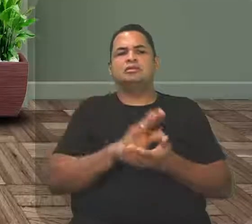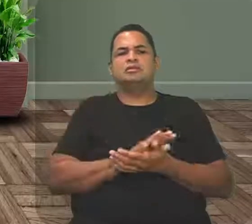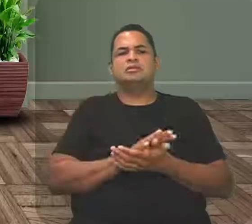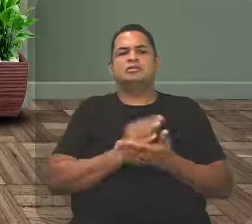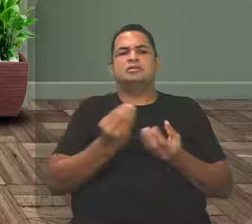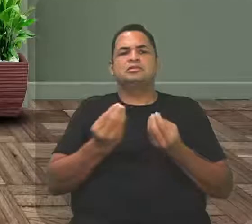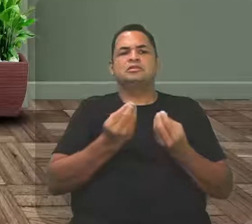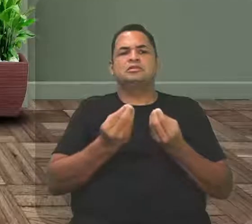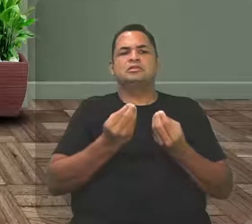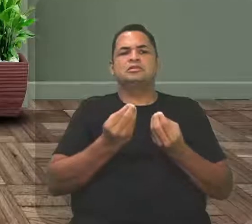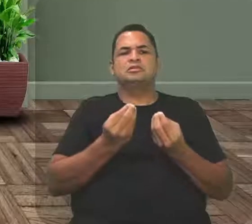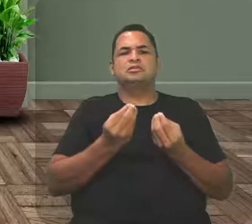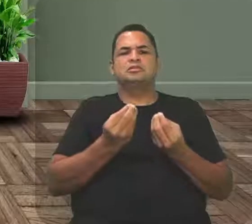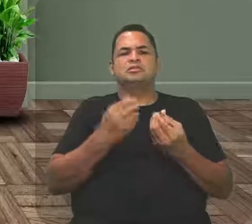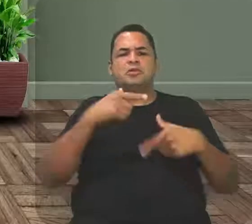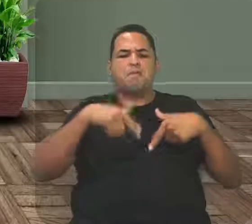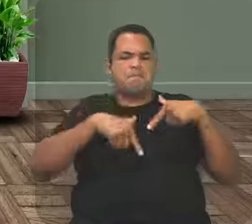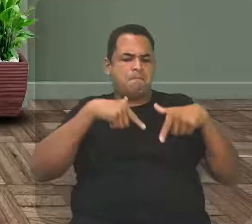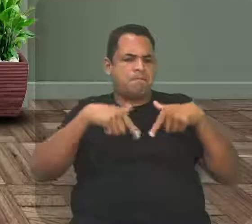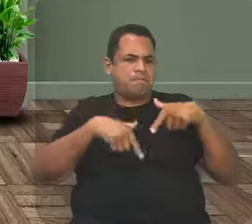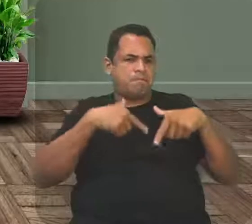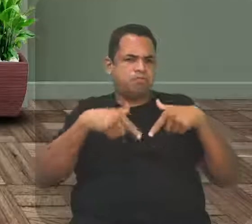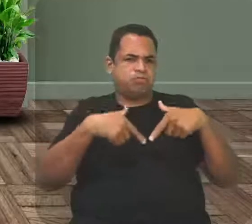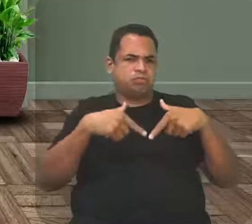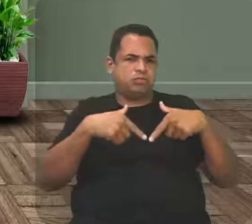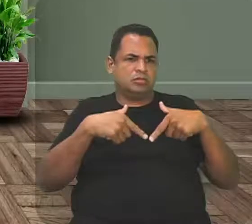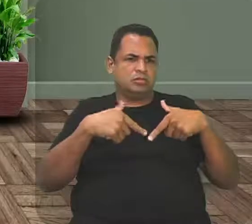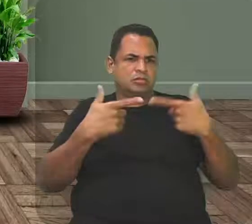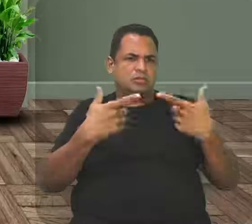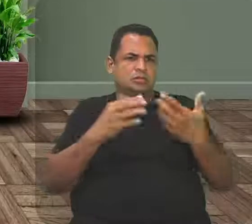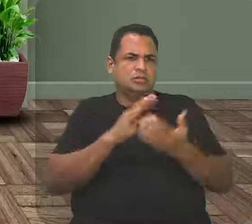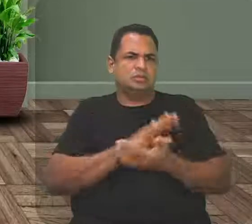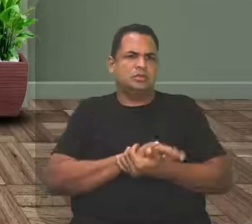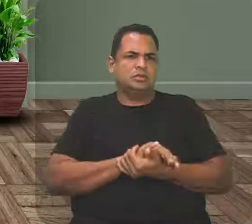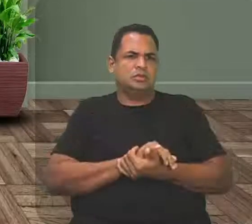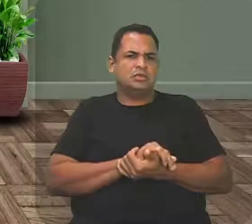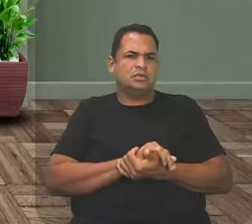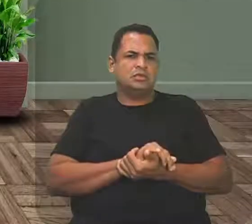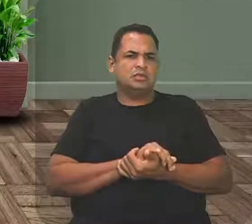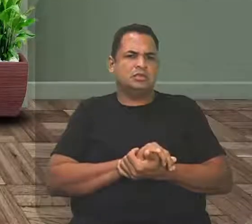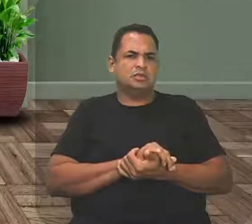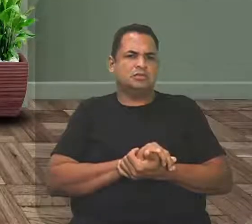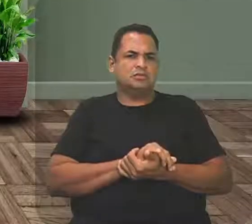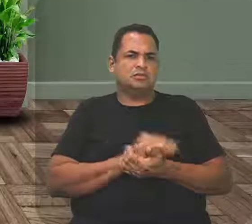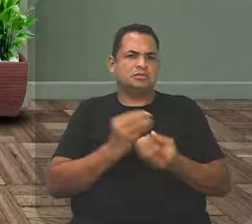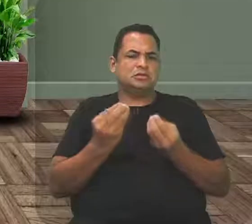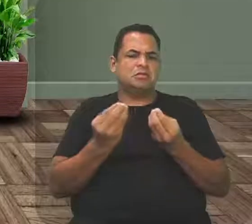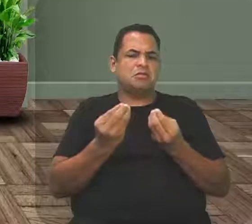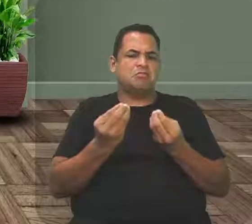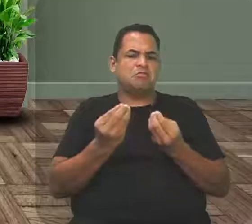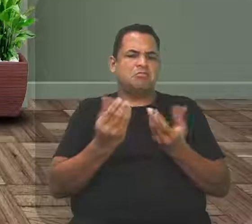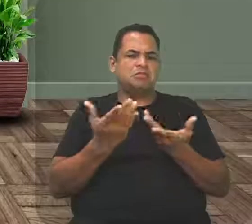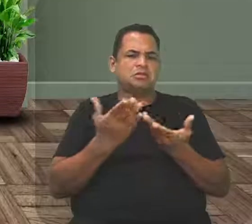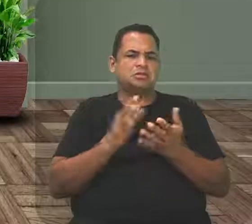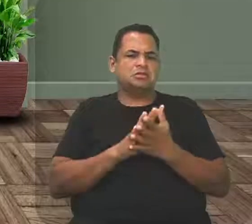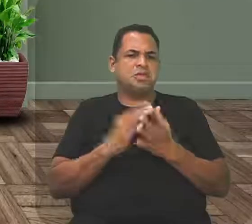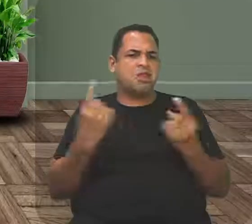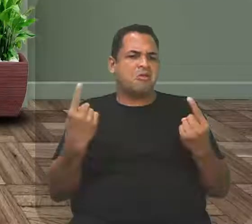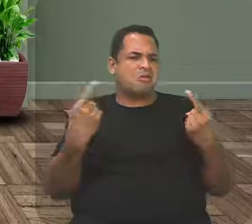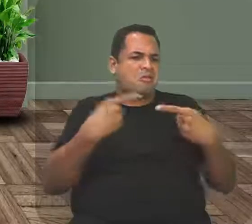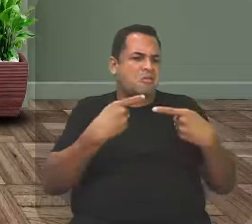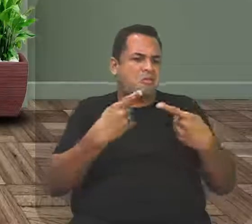produções? Poderia produzir encontro com a ideia desse pensamento aí da igreja?